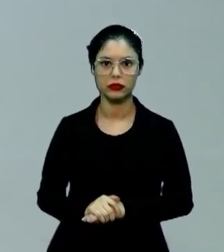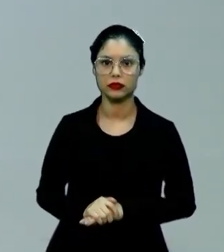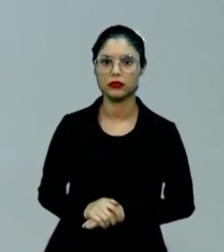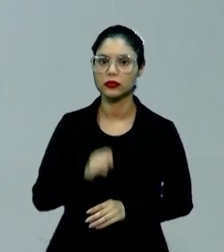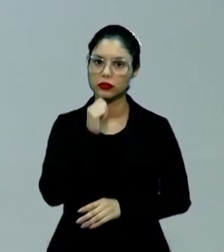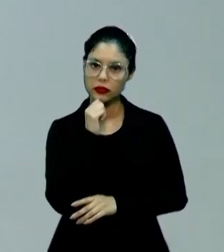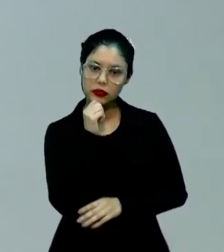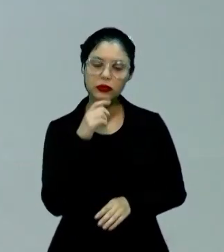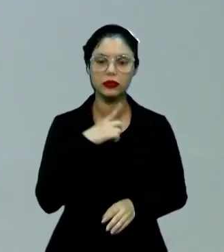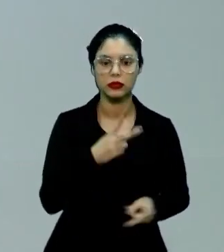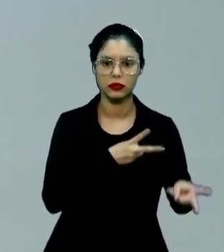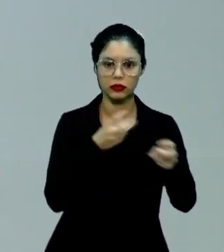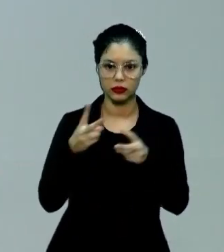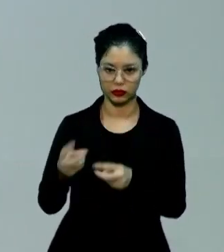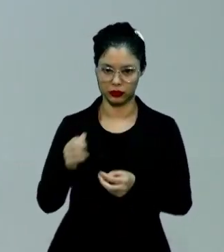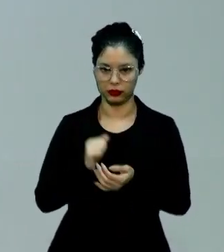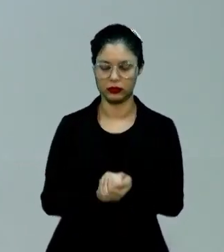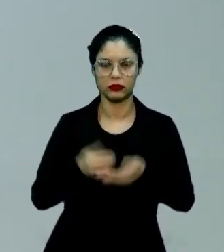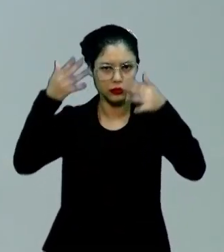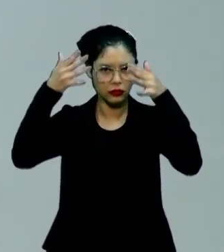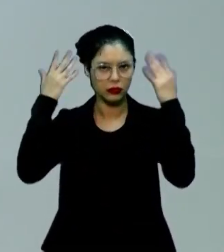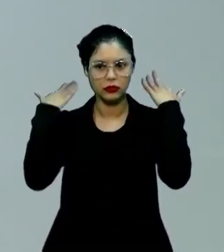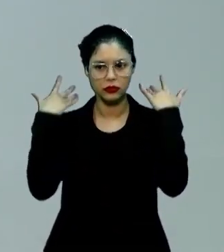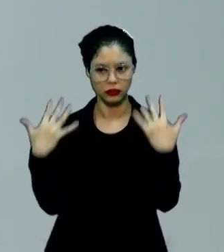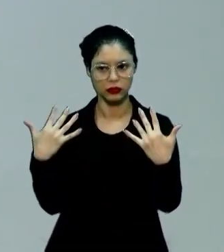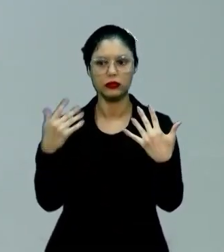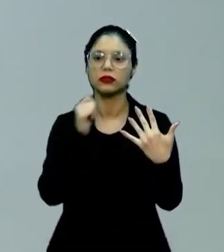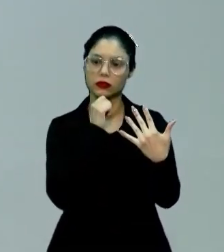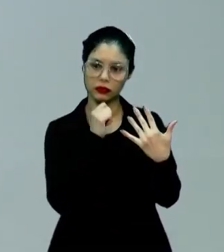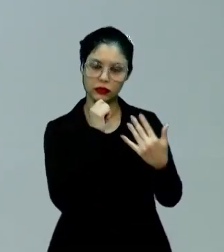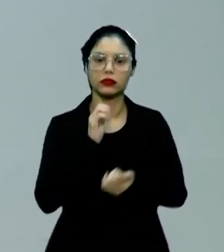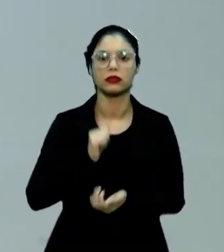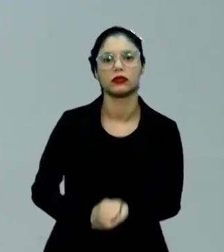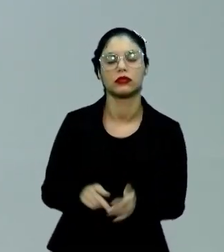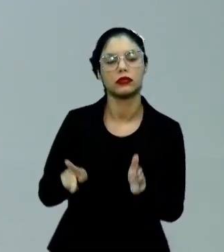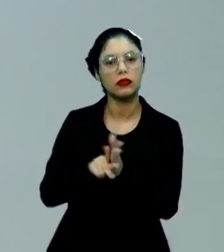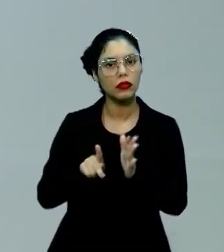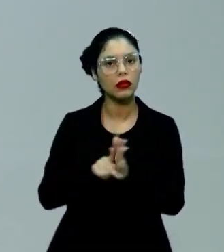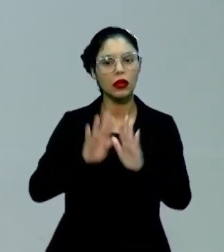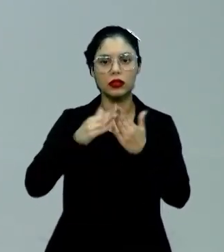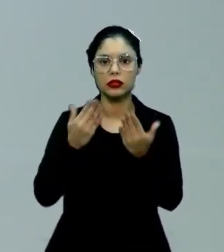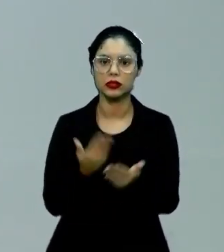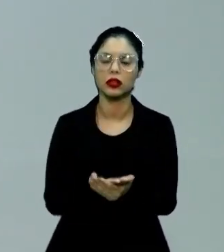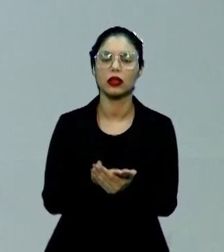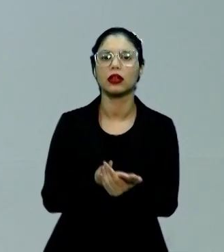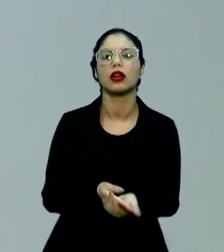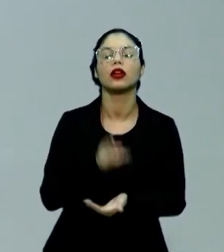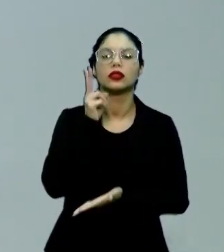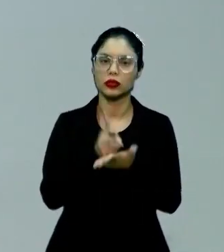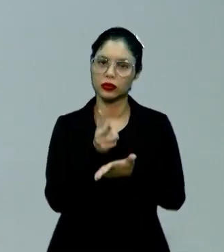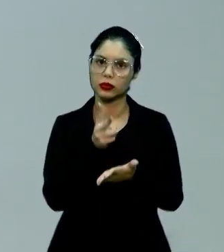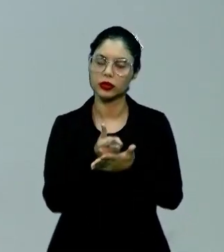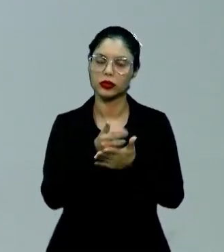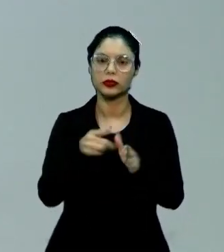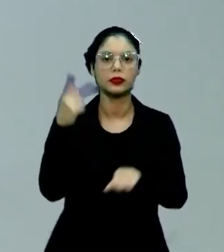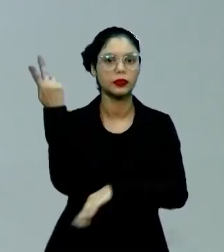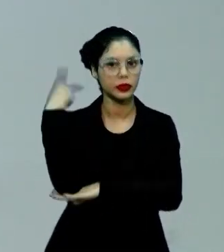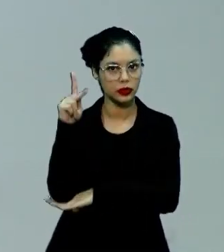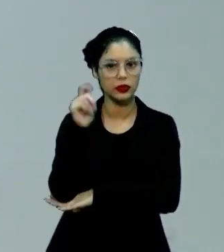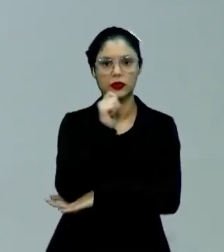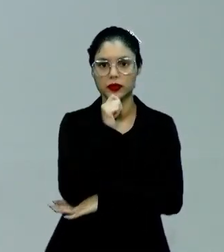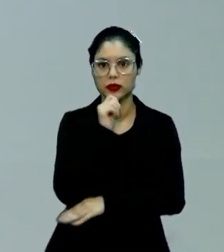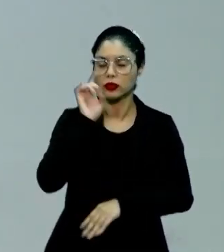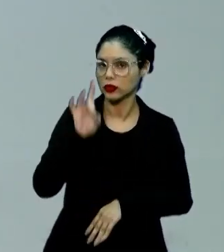E aí a gente observa que o naturalismo é uma escola literária que se desenvolve no mesmo espaço de tempo,